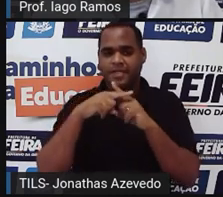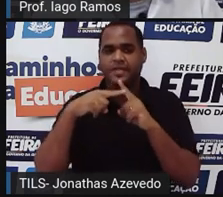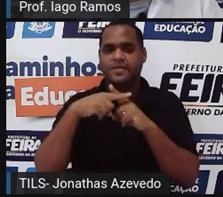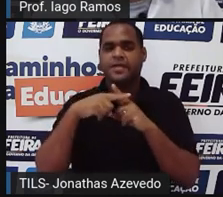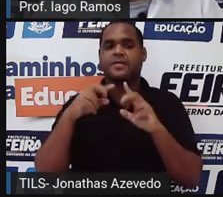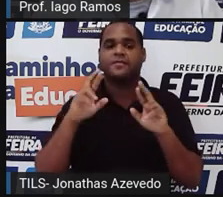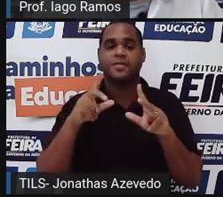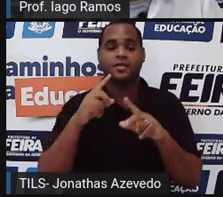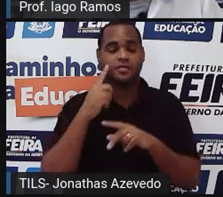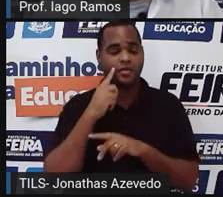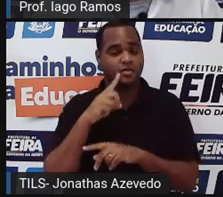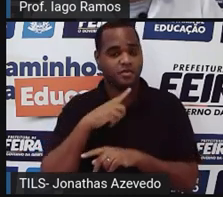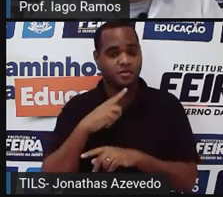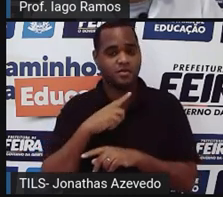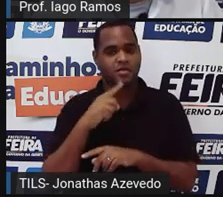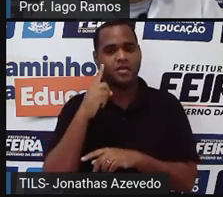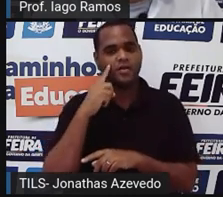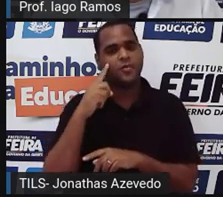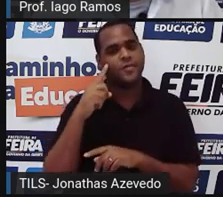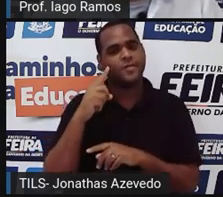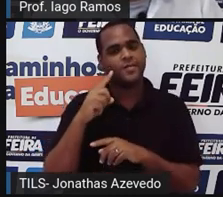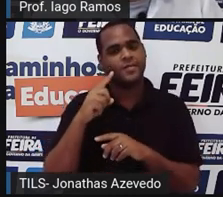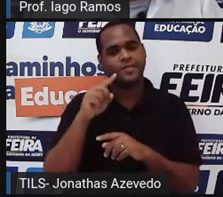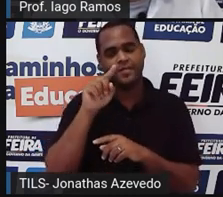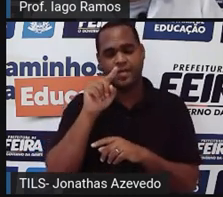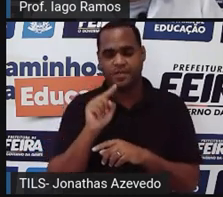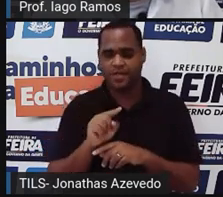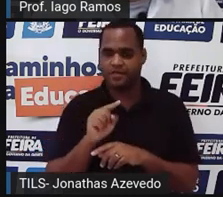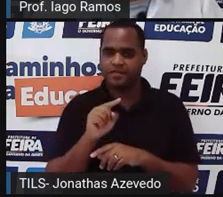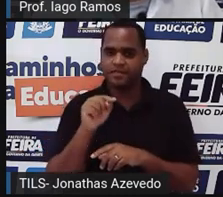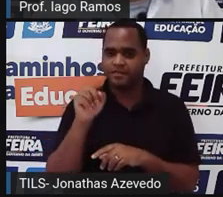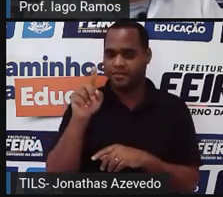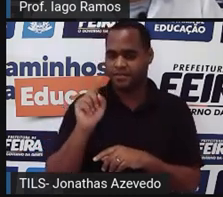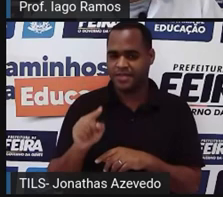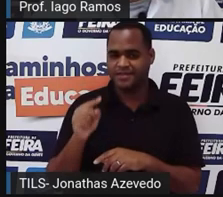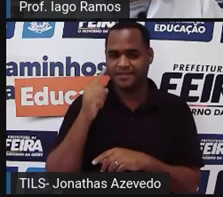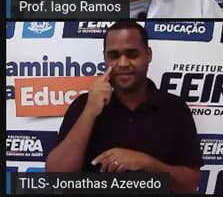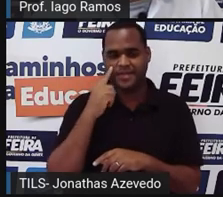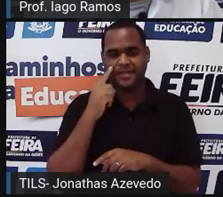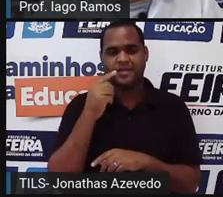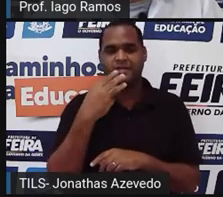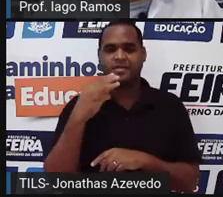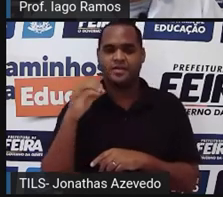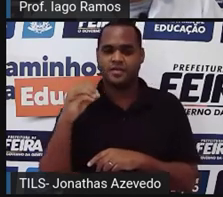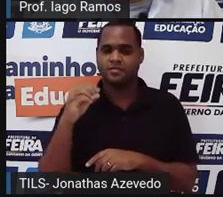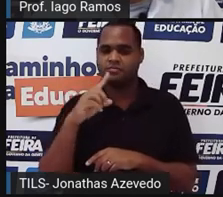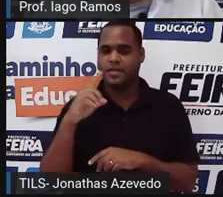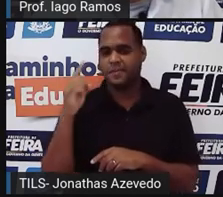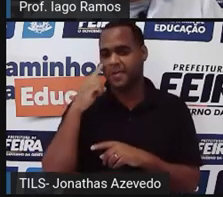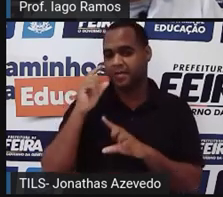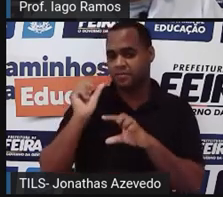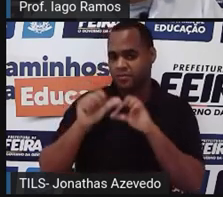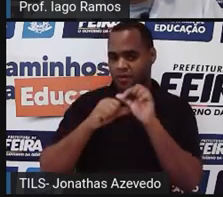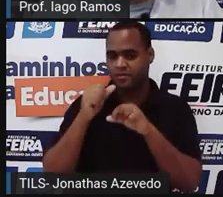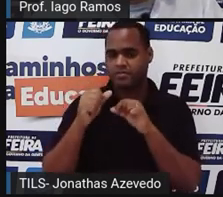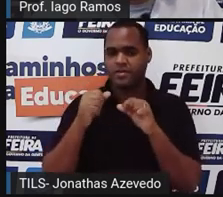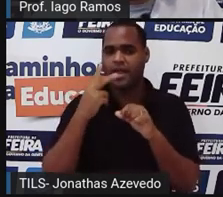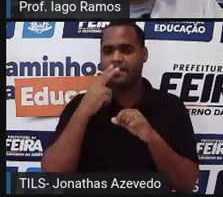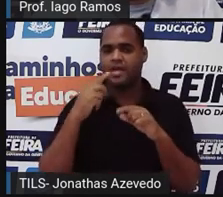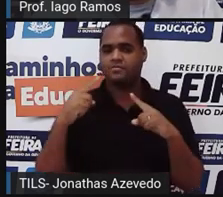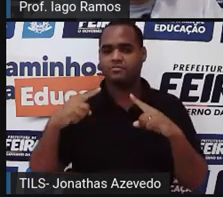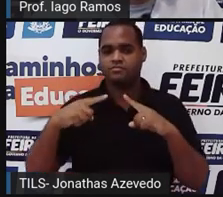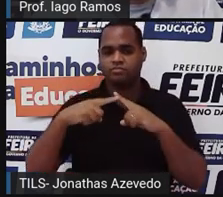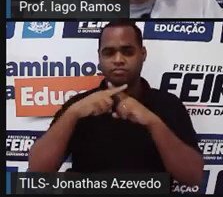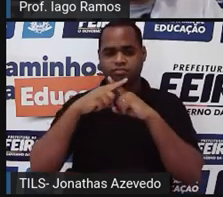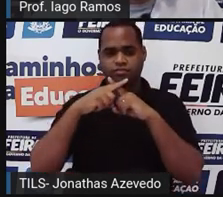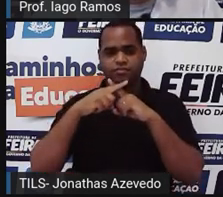cima é uma multiplicação direta. O de baixo pelo de baixo é uma multiplicação direta. Cruzada é quando a